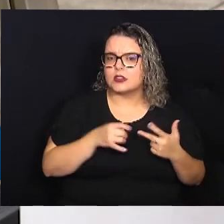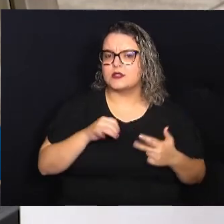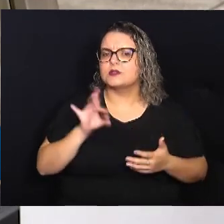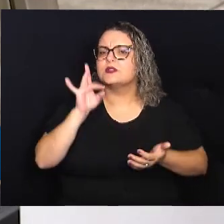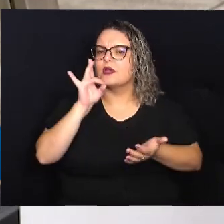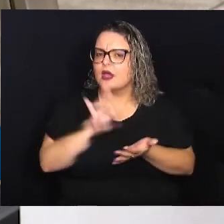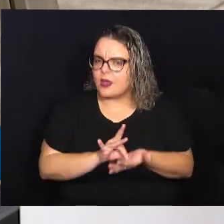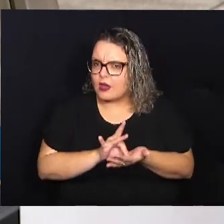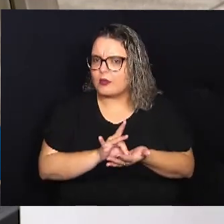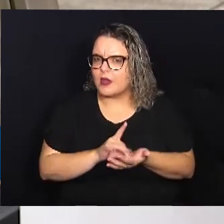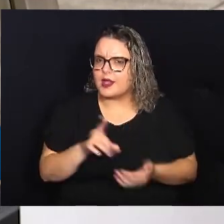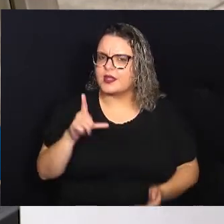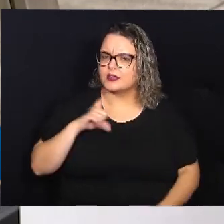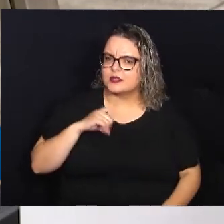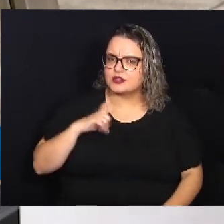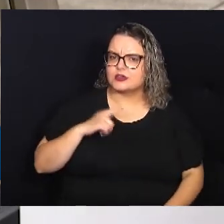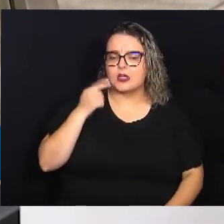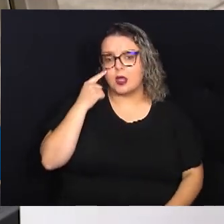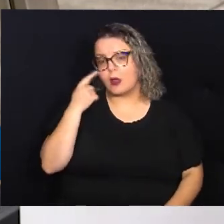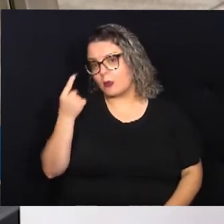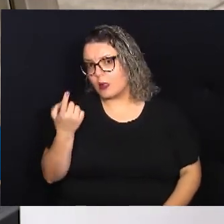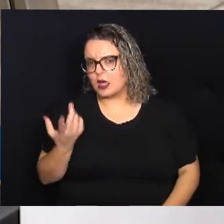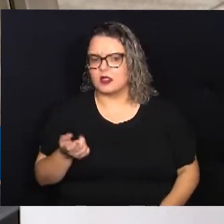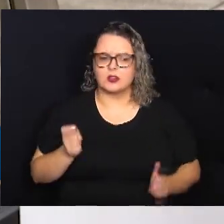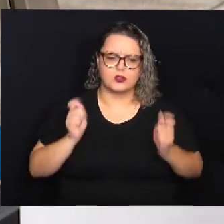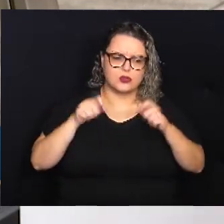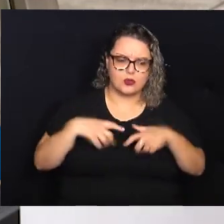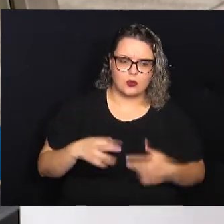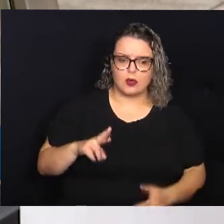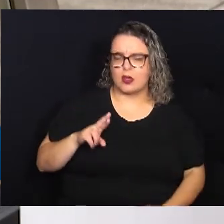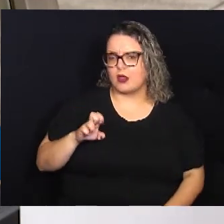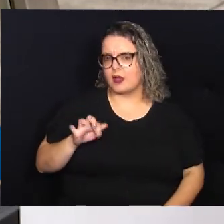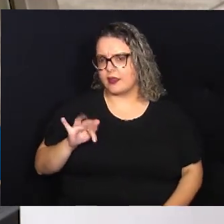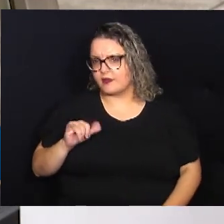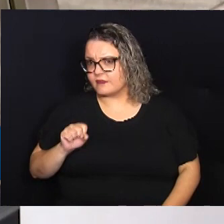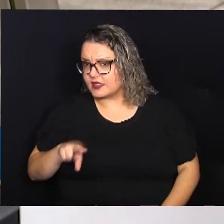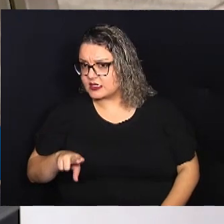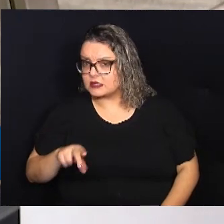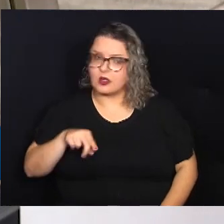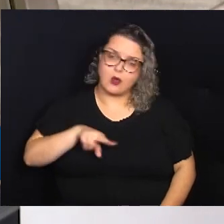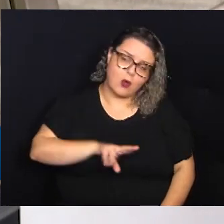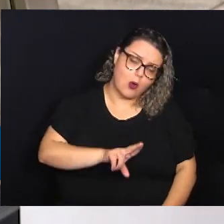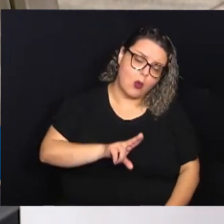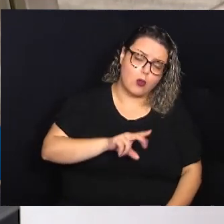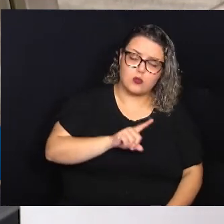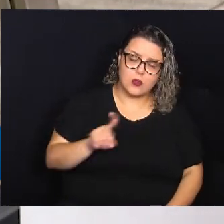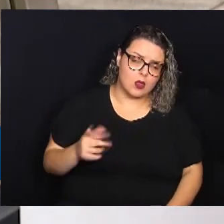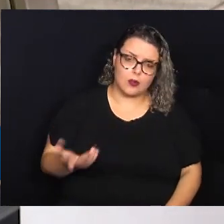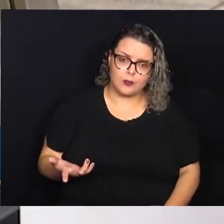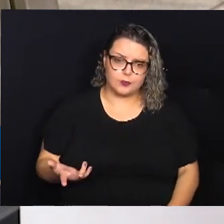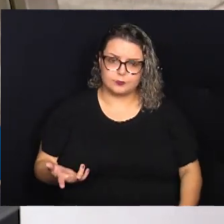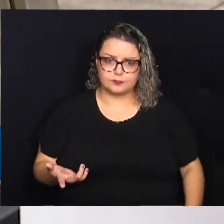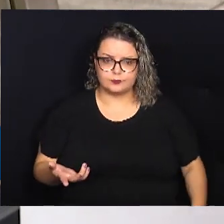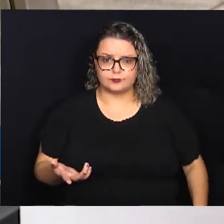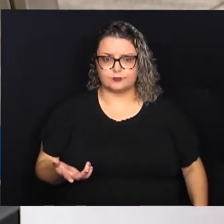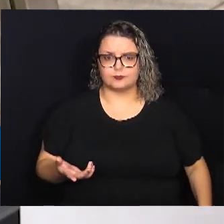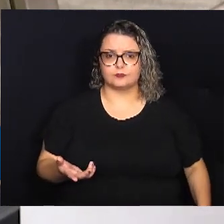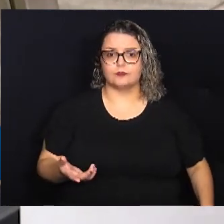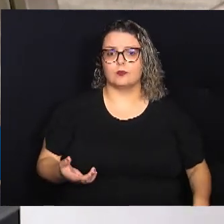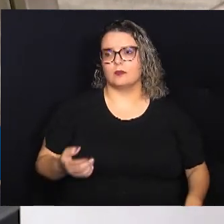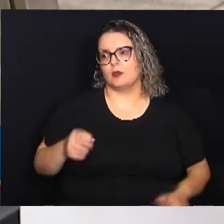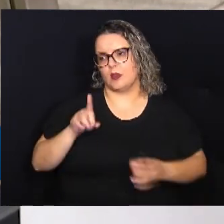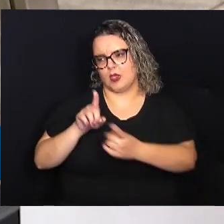se realmente tem uma previsão de um possível refis ou não. Então atendendo as